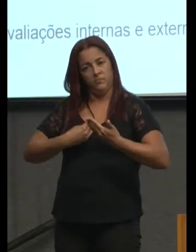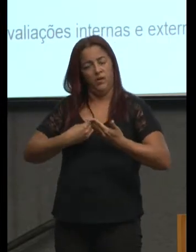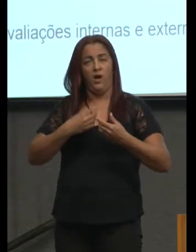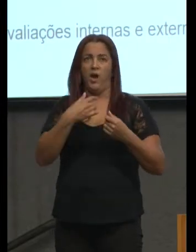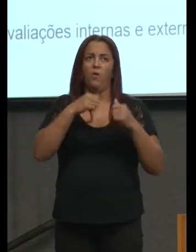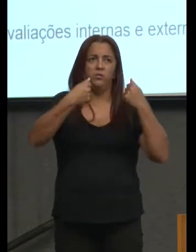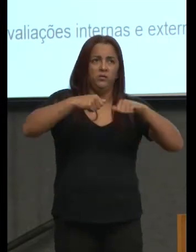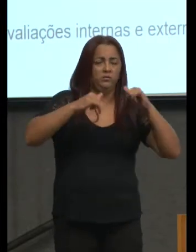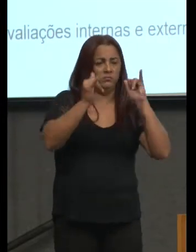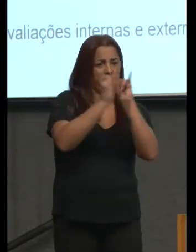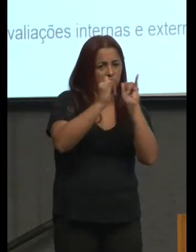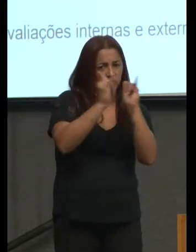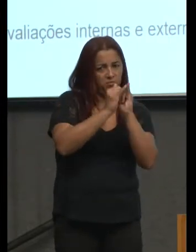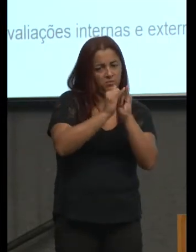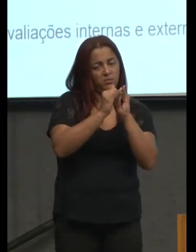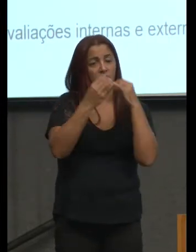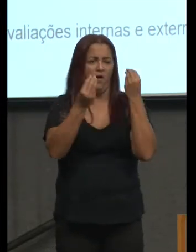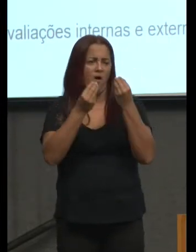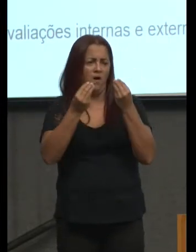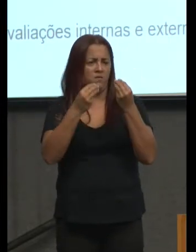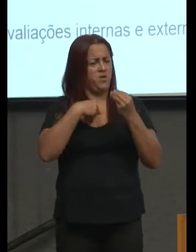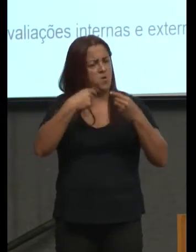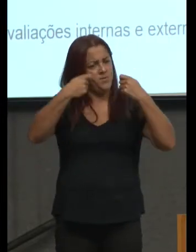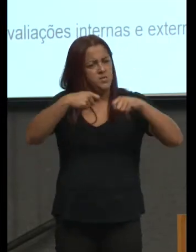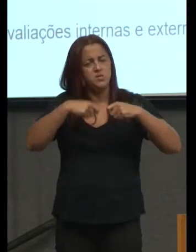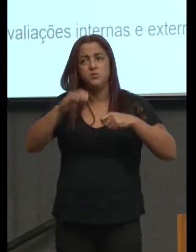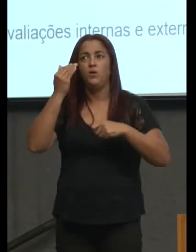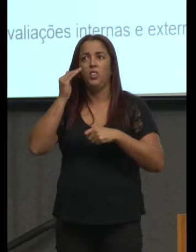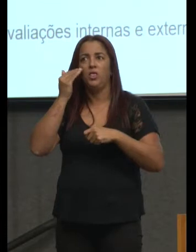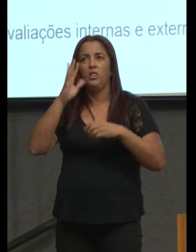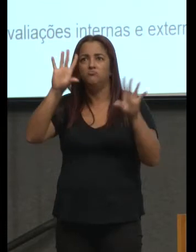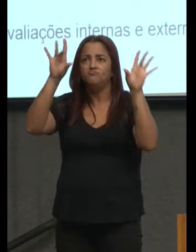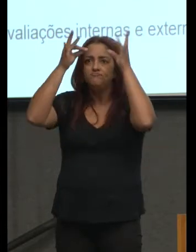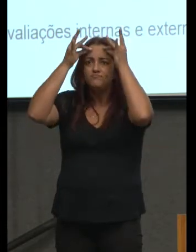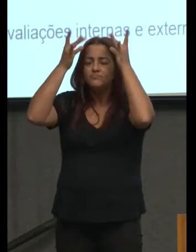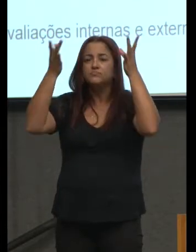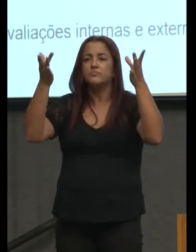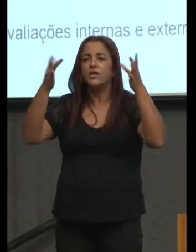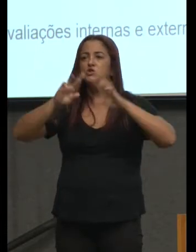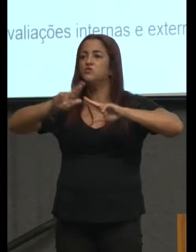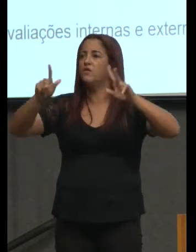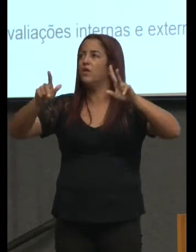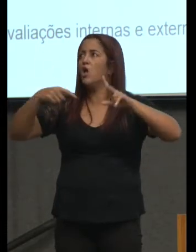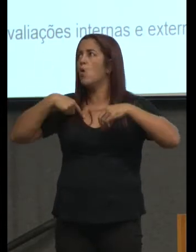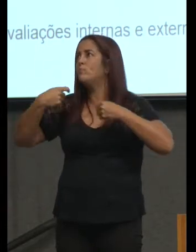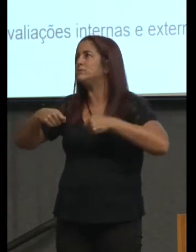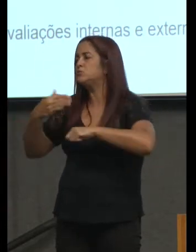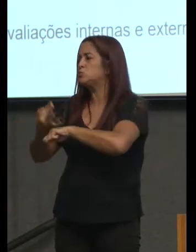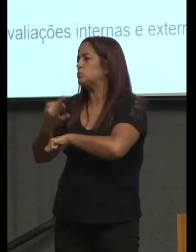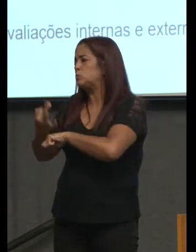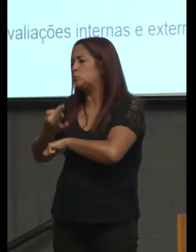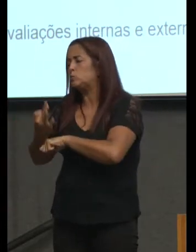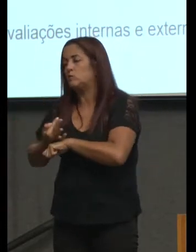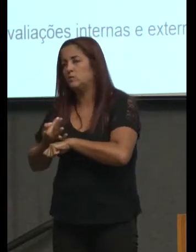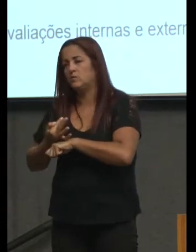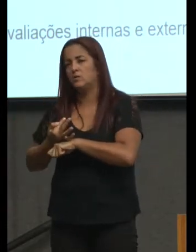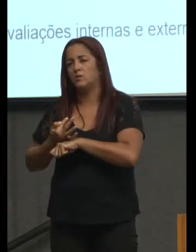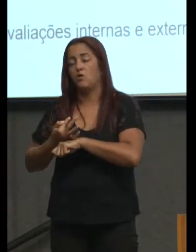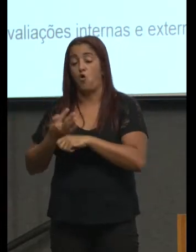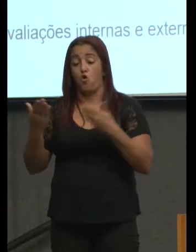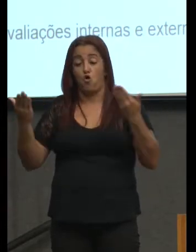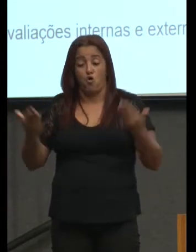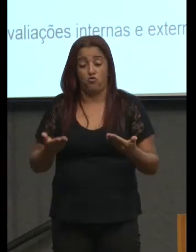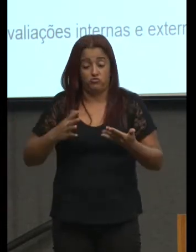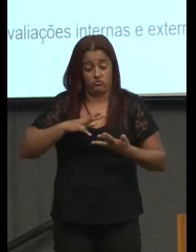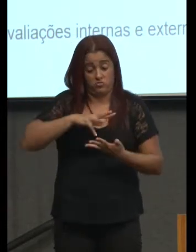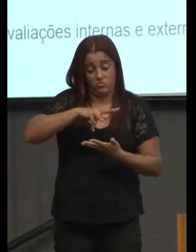perdoar o que que eu tenho que compreender de diferente o que que eu tenho que suportar o mundo de hoje